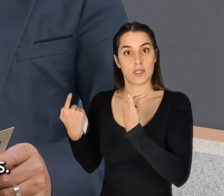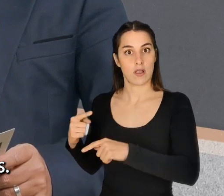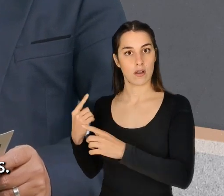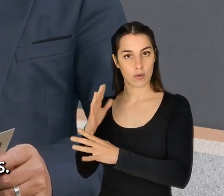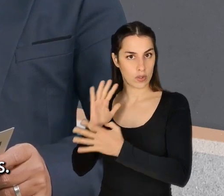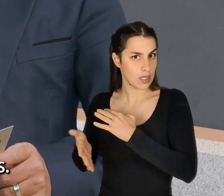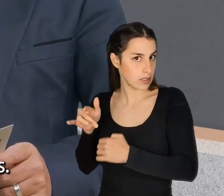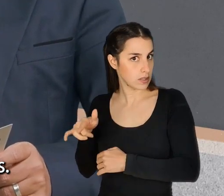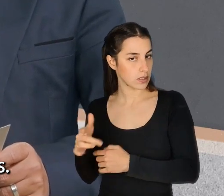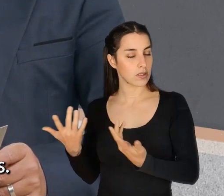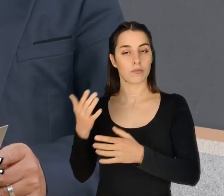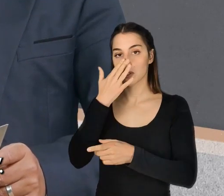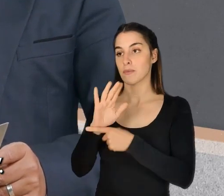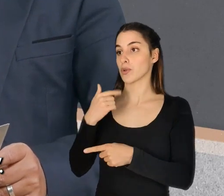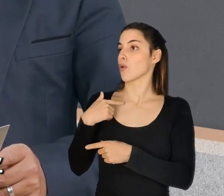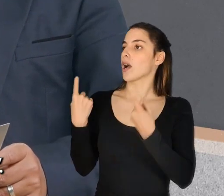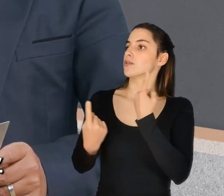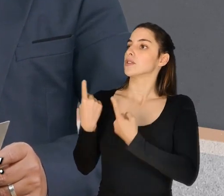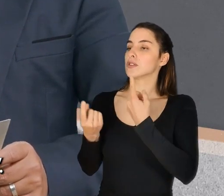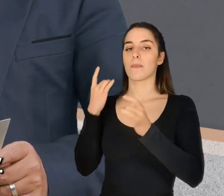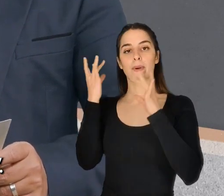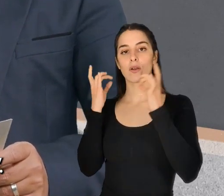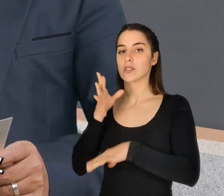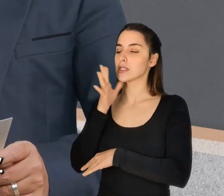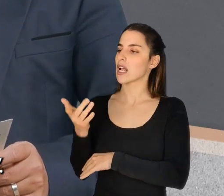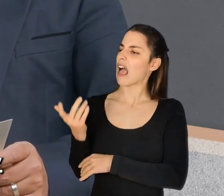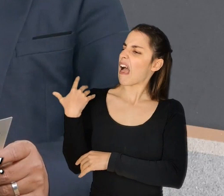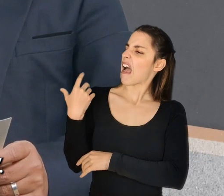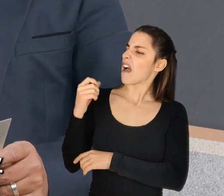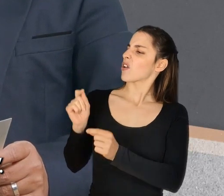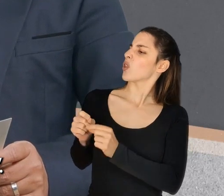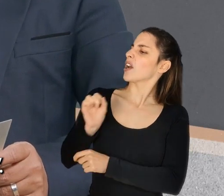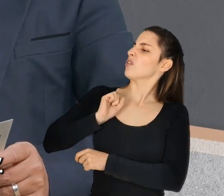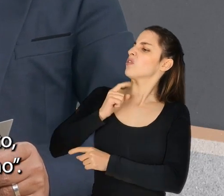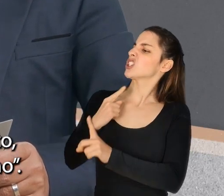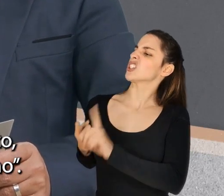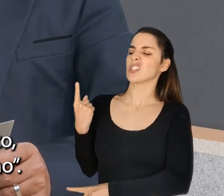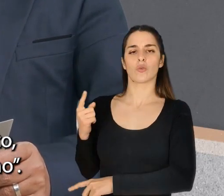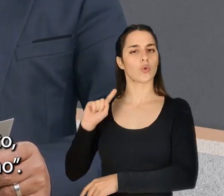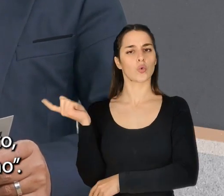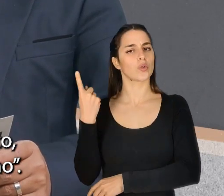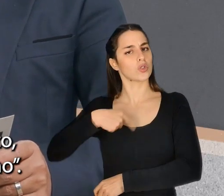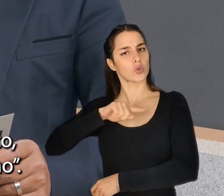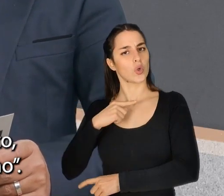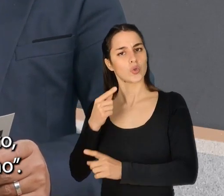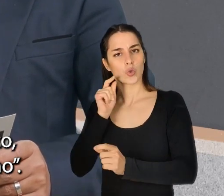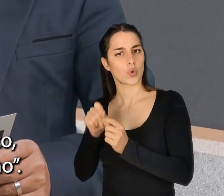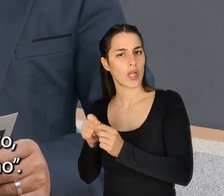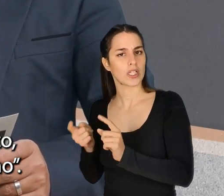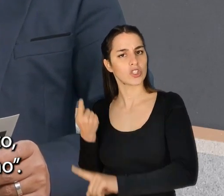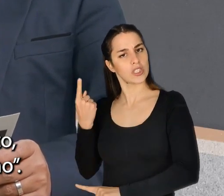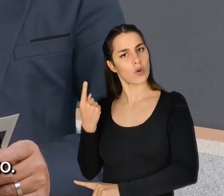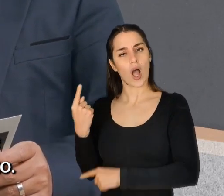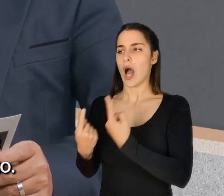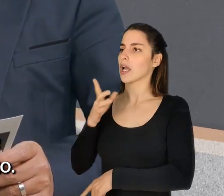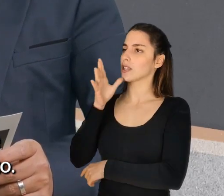tendência, enquanto seres humanos, eu às vezes brinco a dizer Ah, mas o meu colega é esquisito. Pá, todos nós temos um colega esquisito. Há malta que